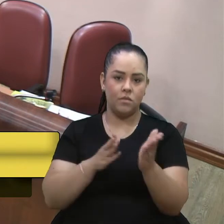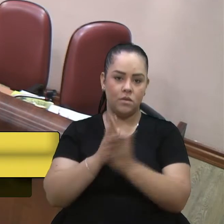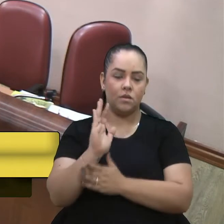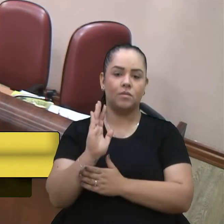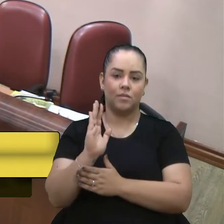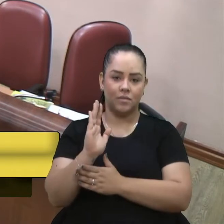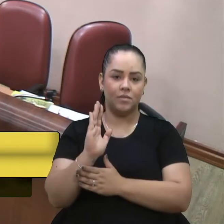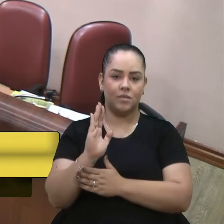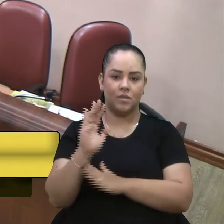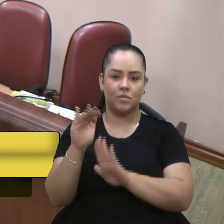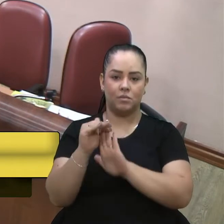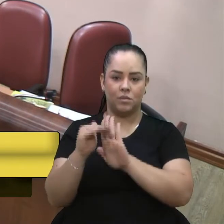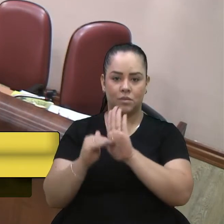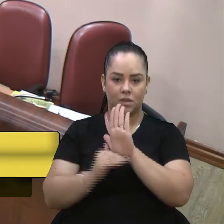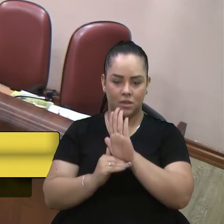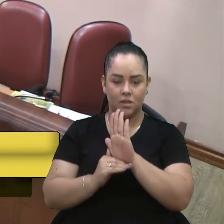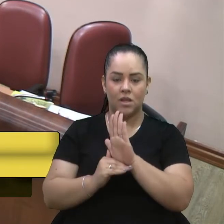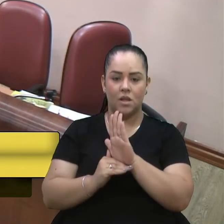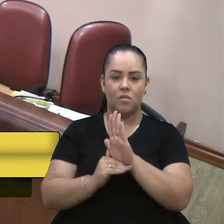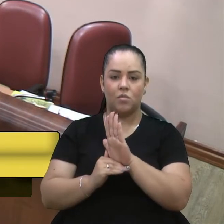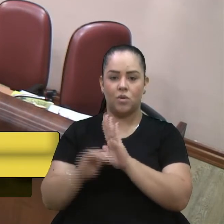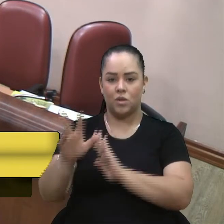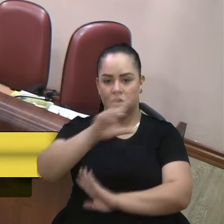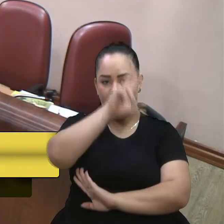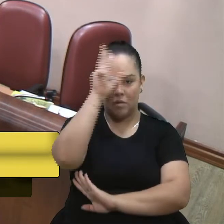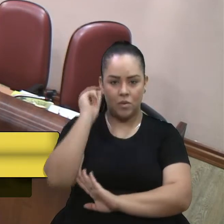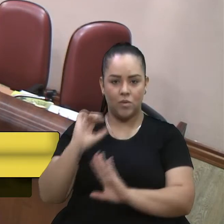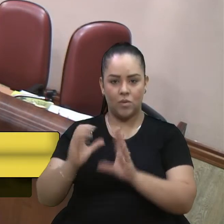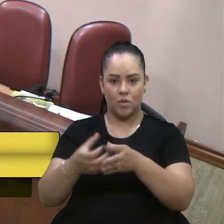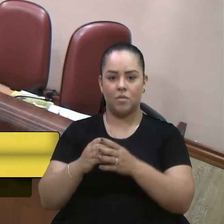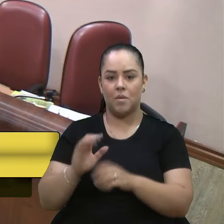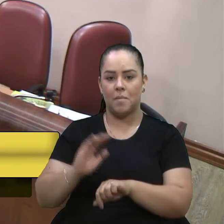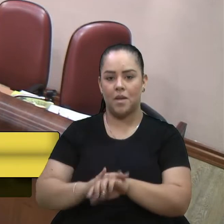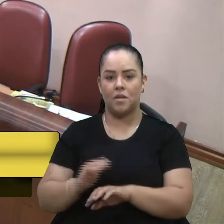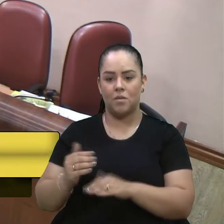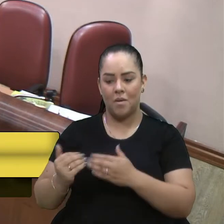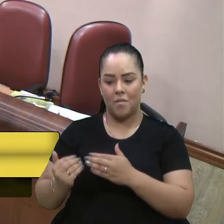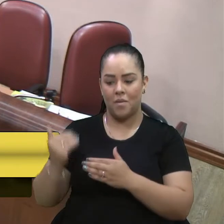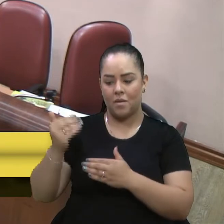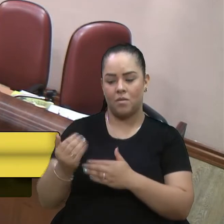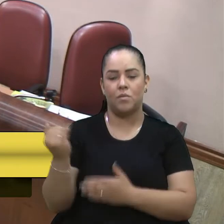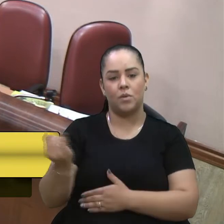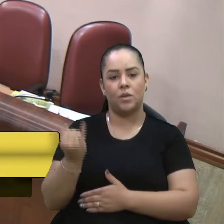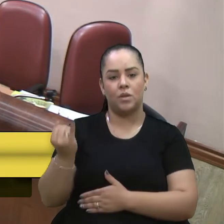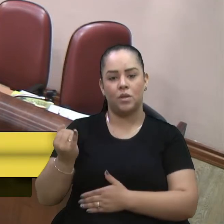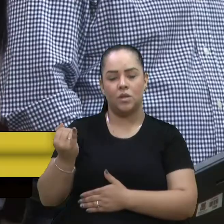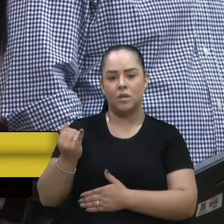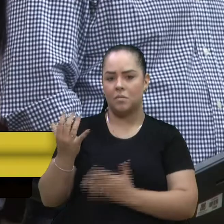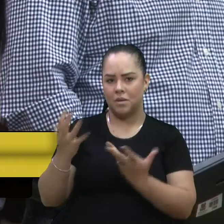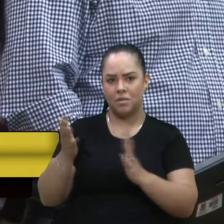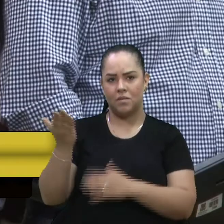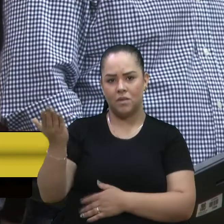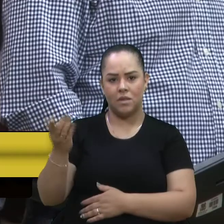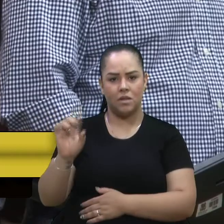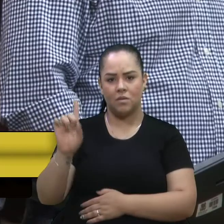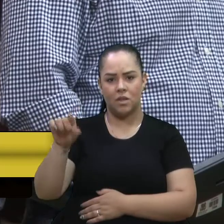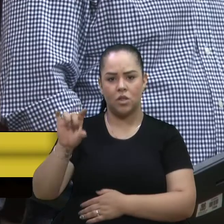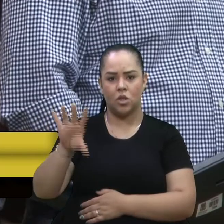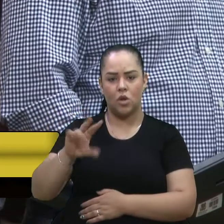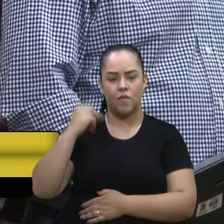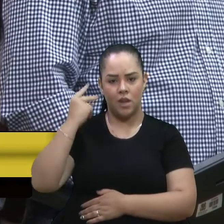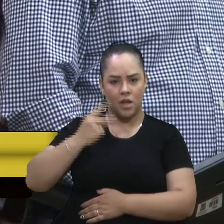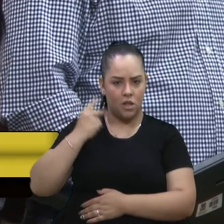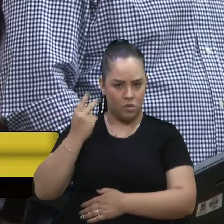plano municipal de turismo eu tenho certeza que sim é mais um passo importante para isso mas eu quero lhe parabenizar não só como parlamentar não só como